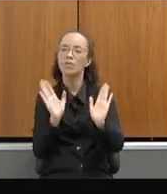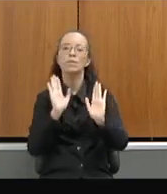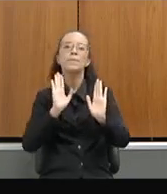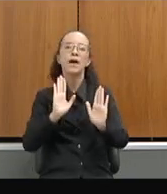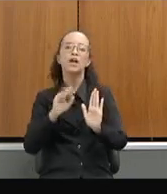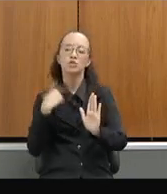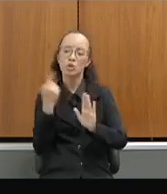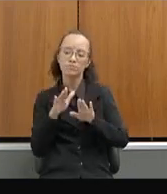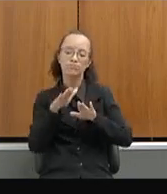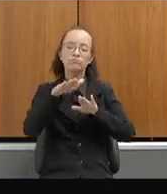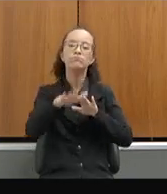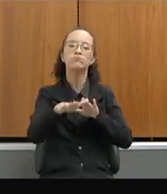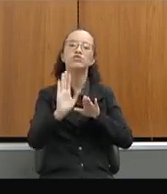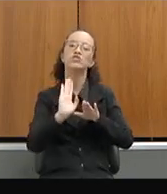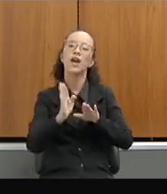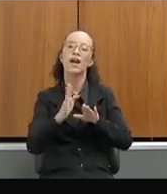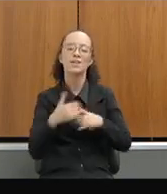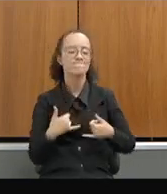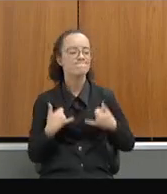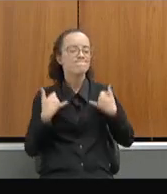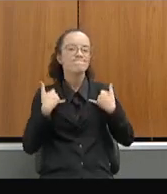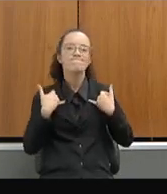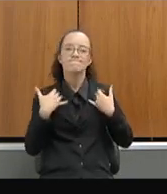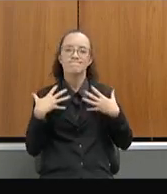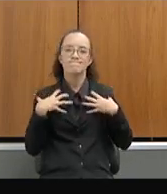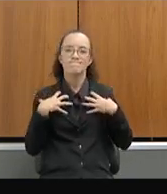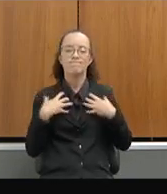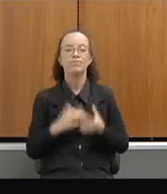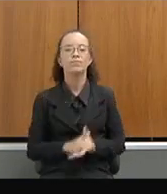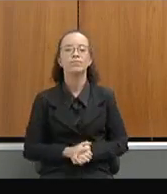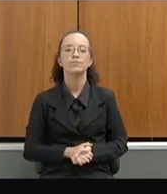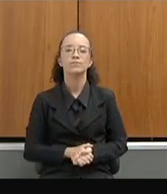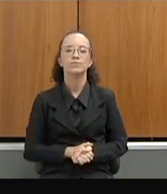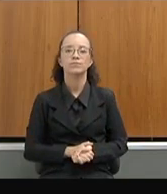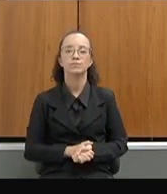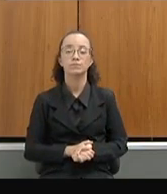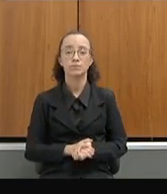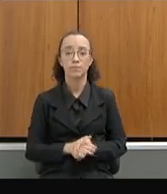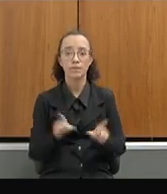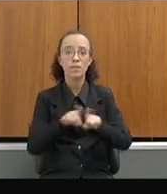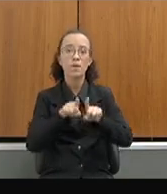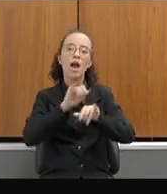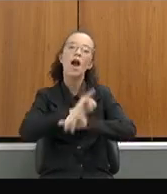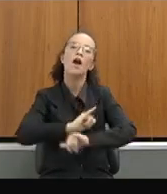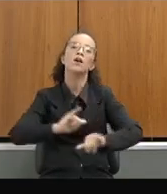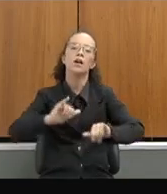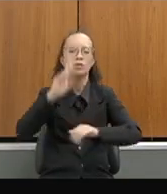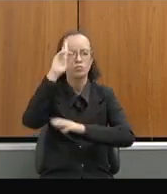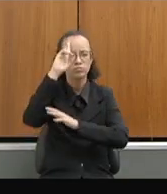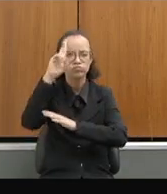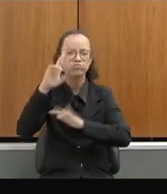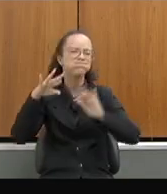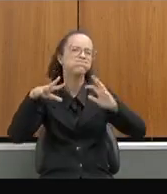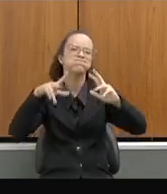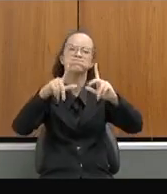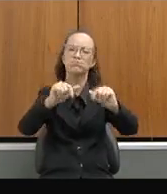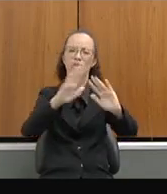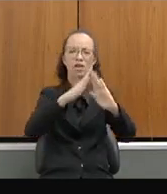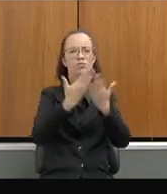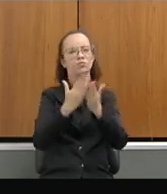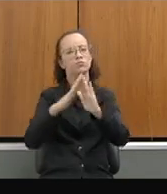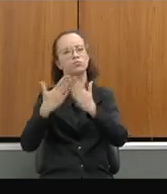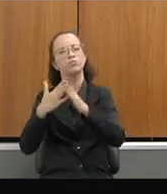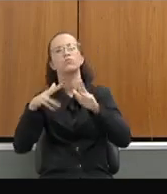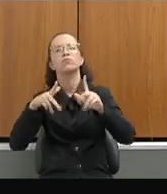e isso para nós é de grande valia. Já aqui, quero também anunciar para todos os diretores, para todas as escolas,